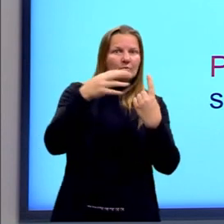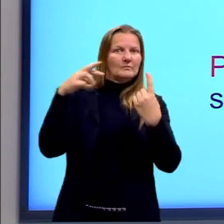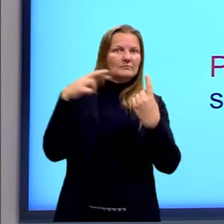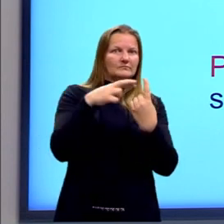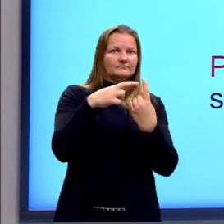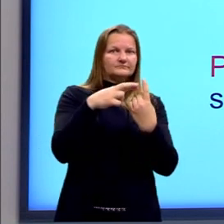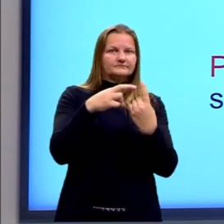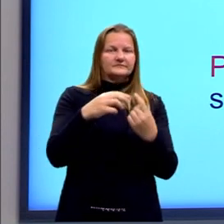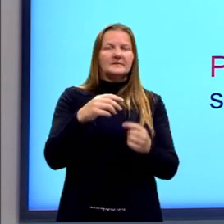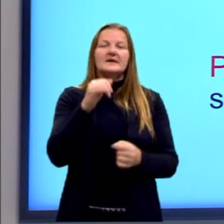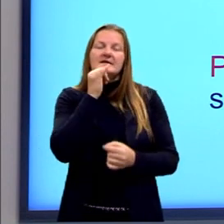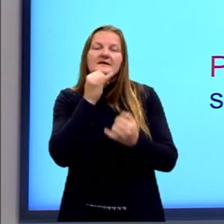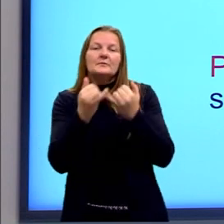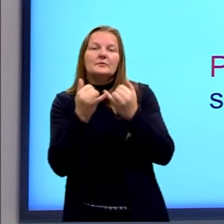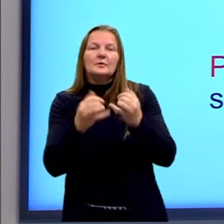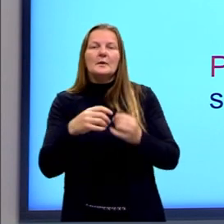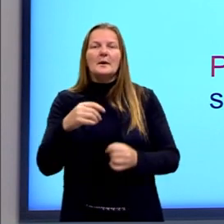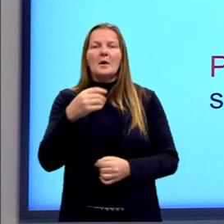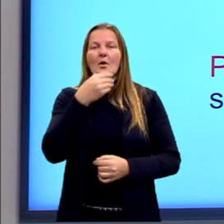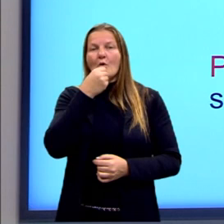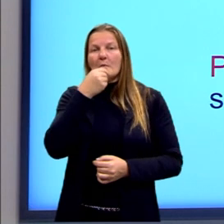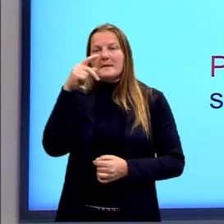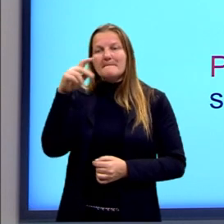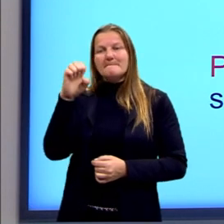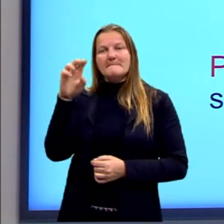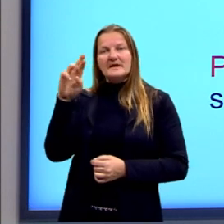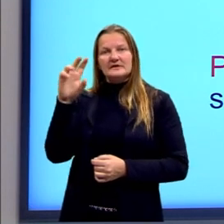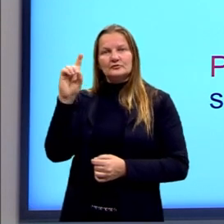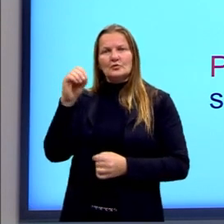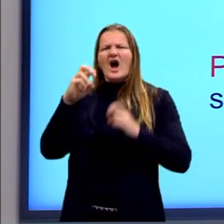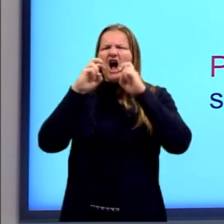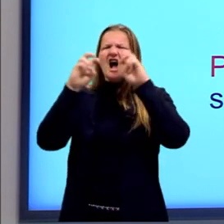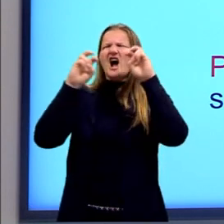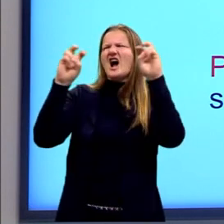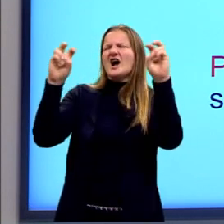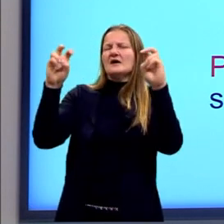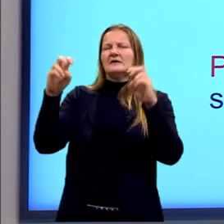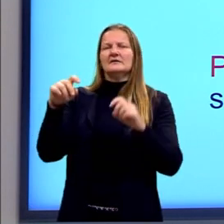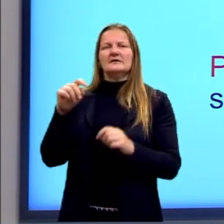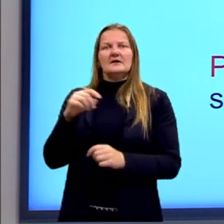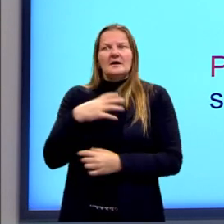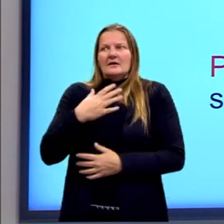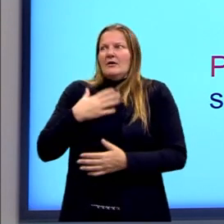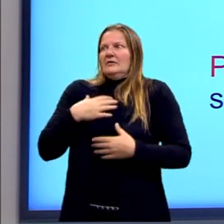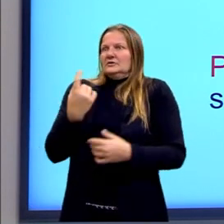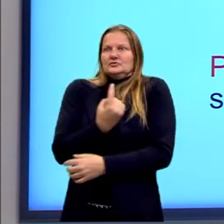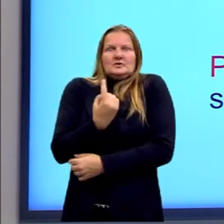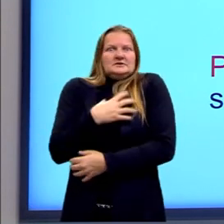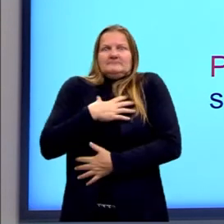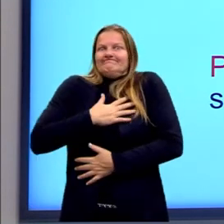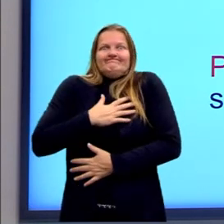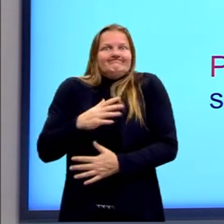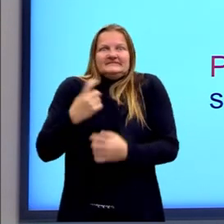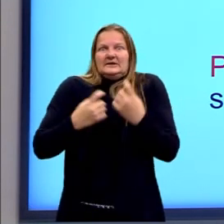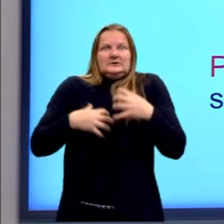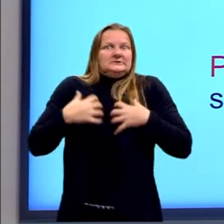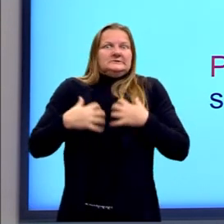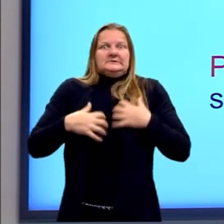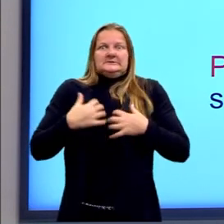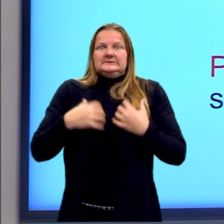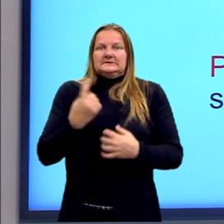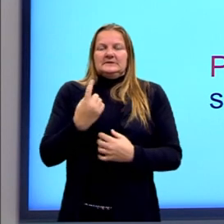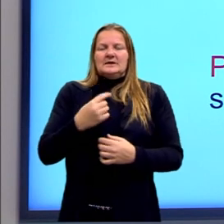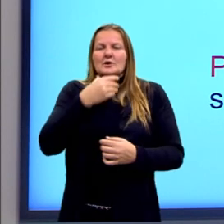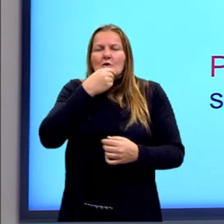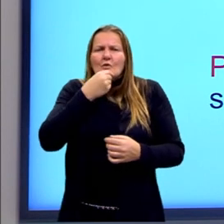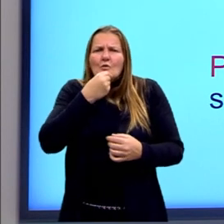Pedro Henrique gritou. Ele fica apavorado quando fica sozinho, apesar de ser